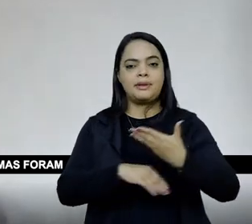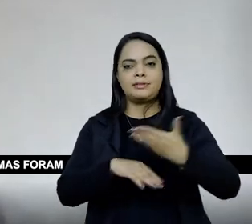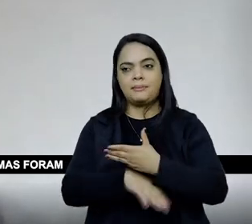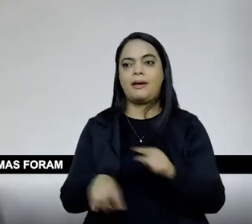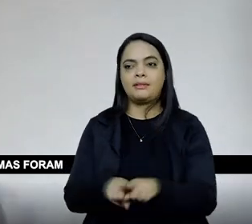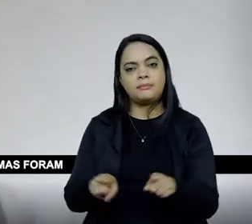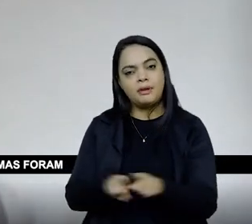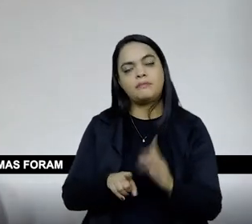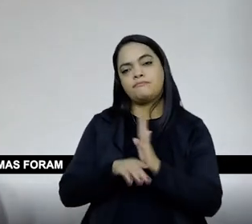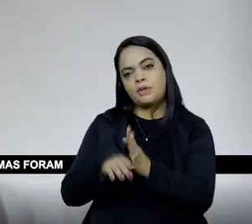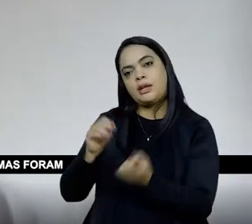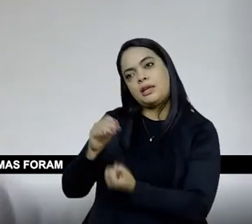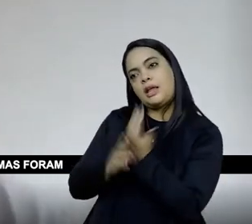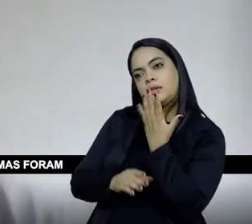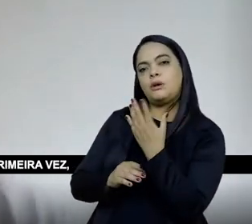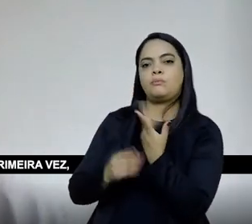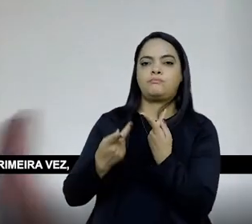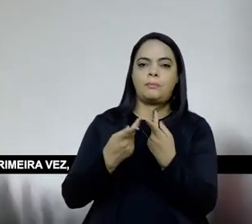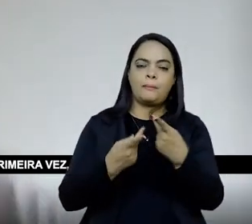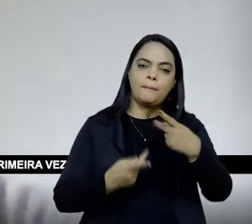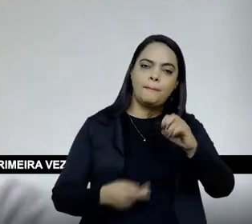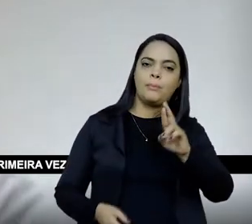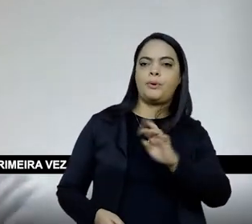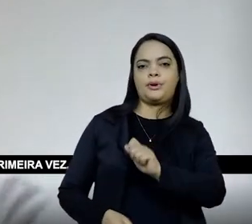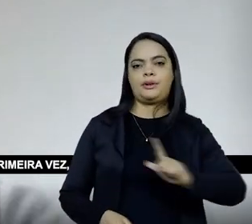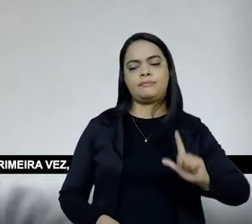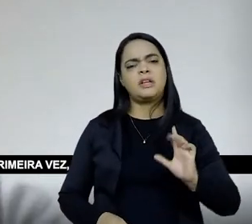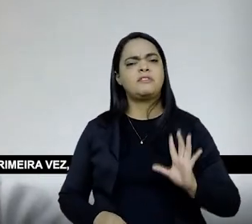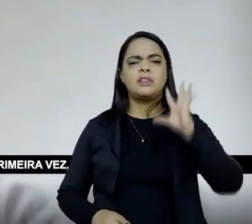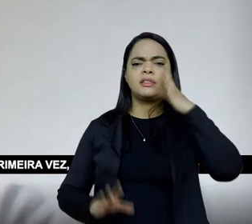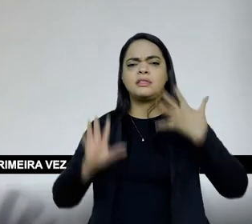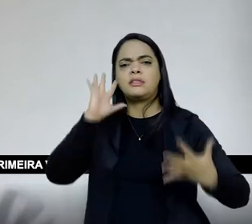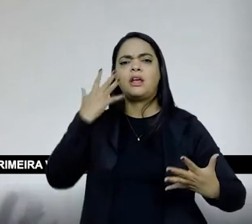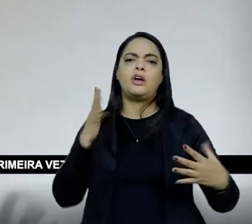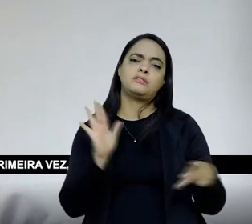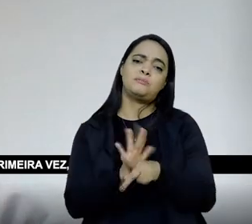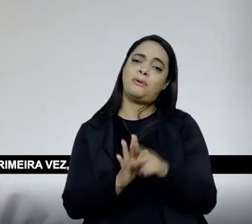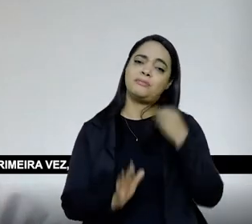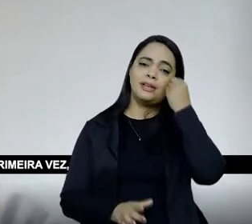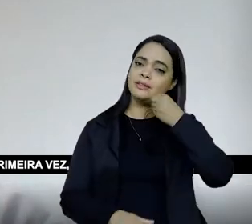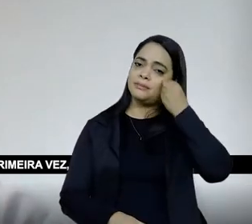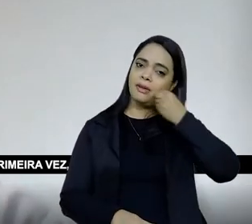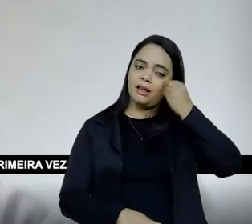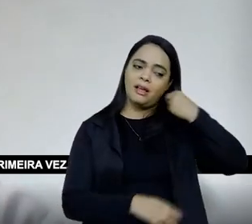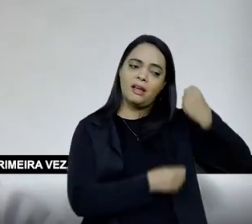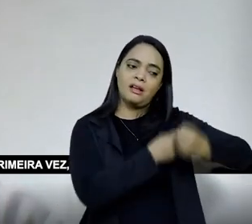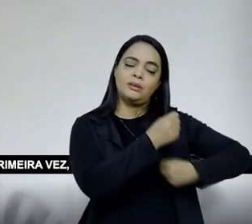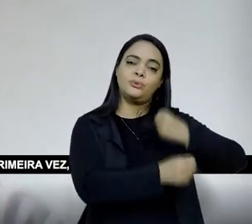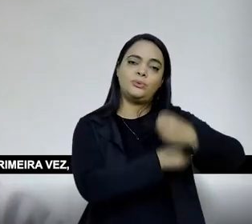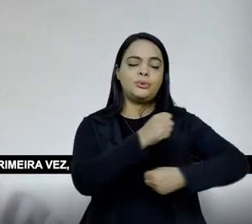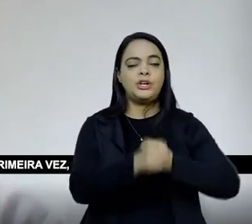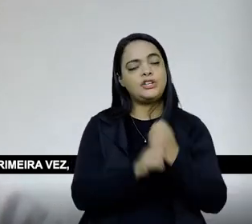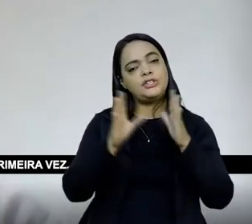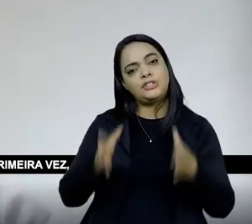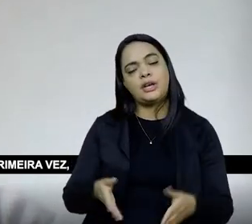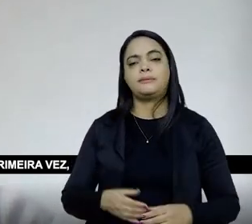então, acho que, mas foram decisões tomadas ali a partir da experiência que a gente vinha construindo,